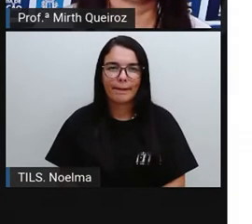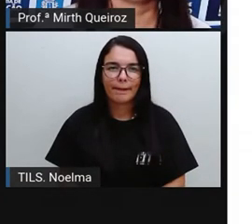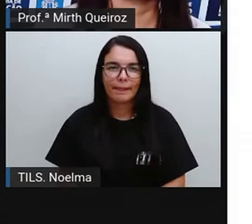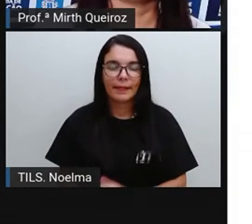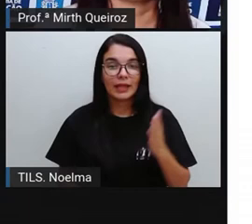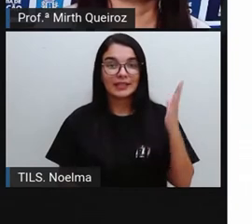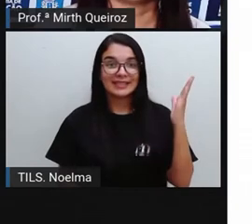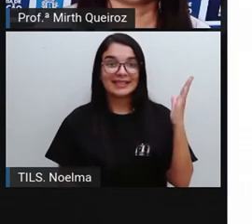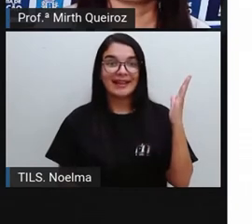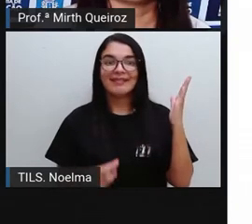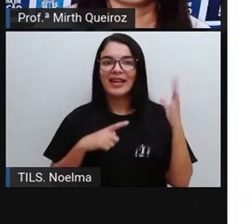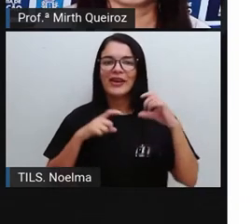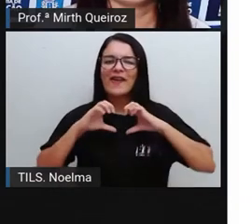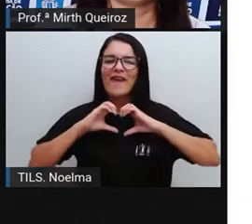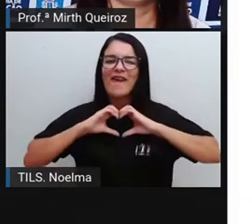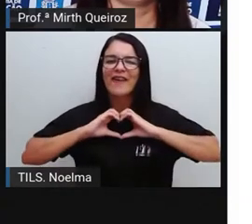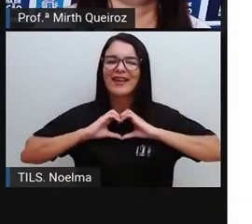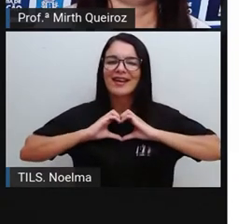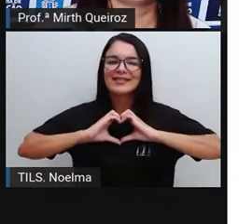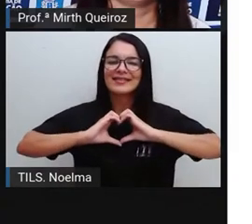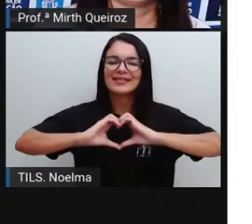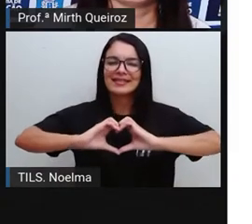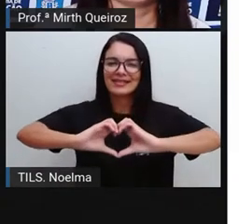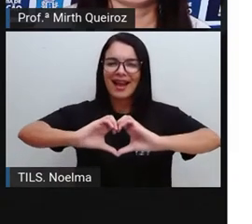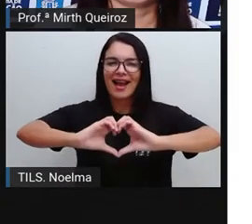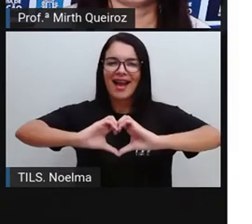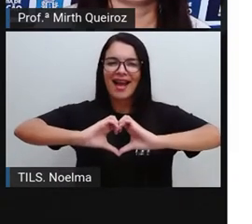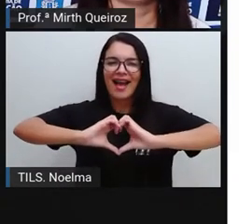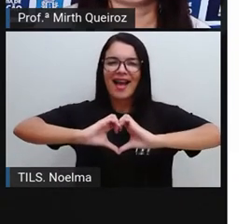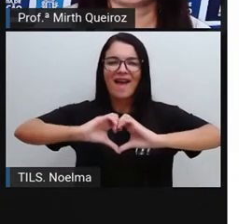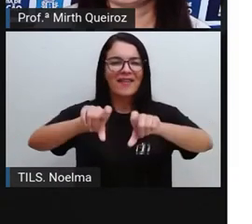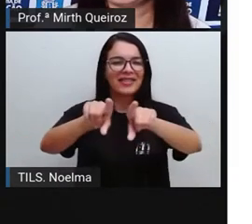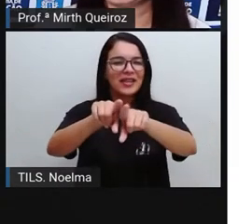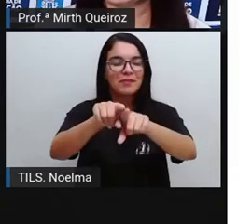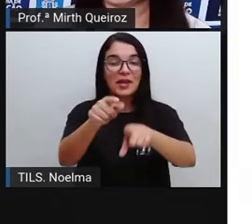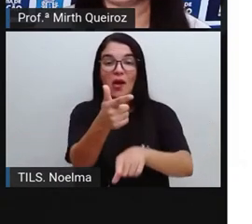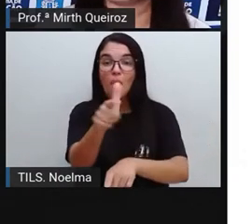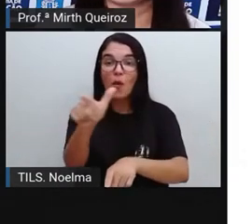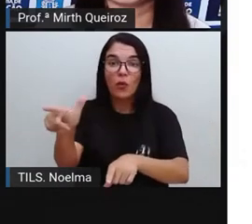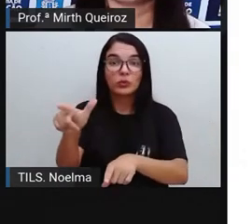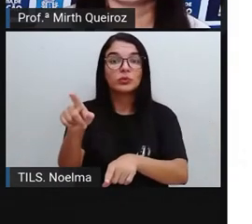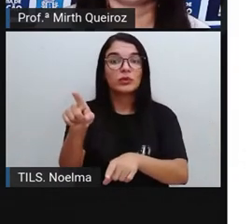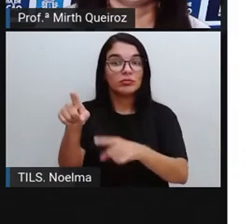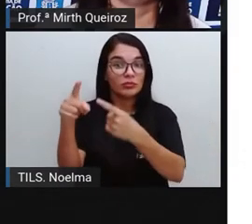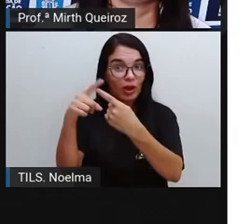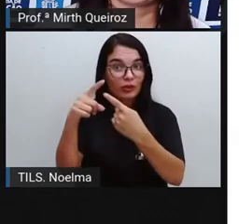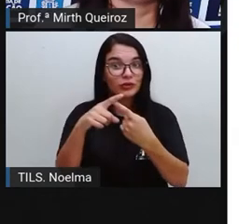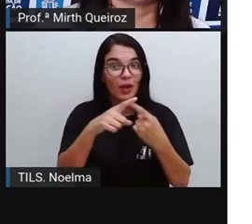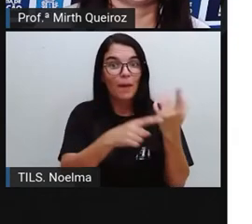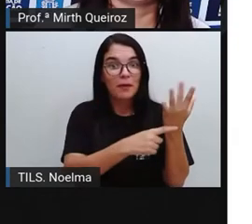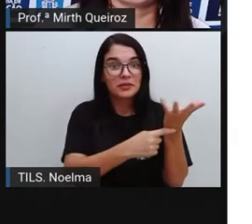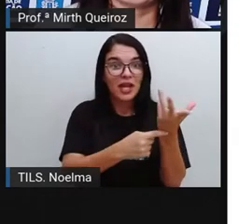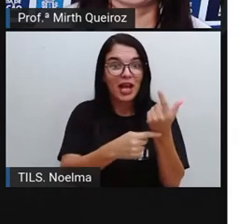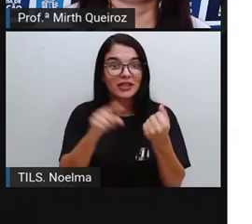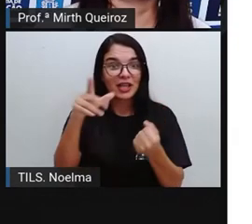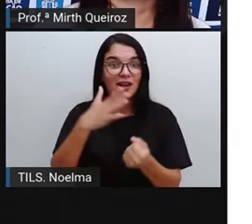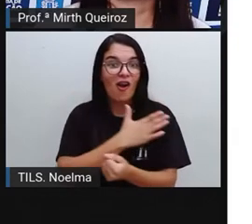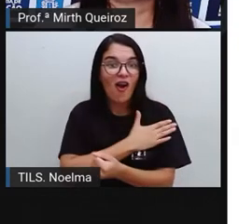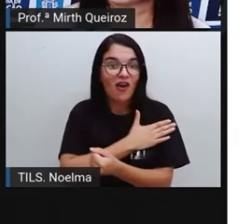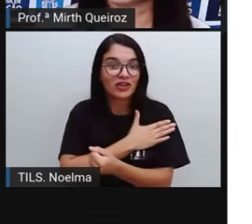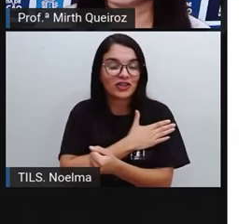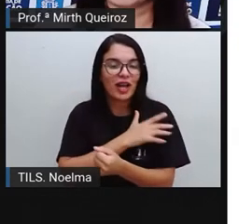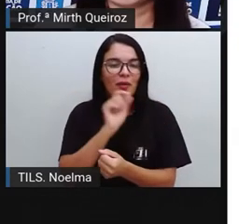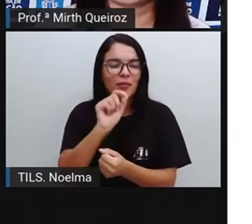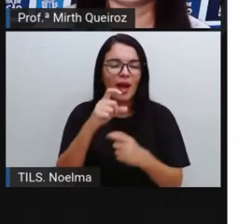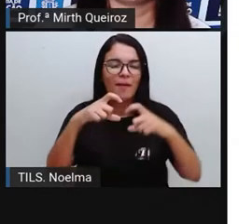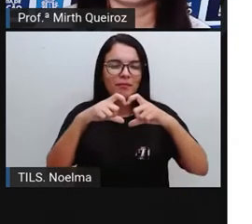Aqui nós temos o coração, que também é outro tipo de obra de arte aí do artista. A pintura